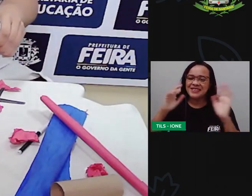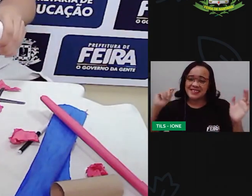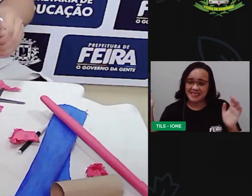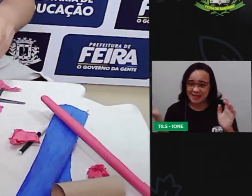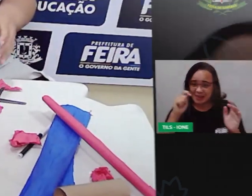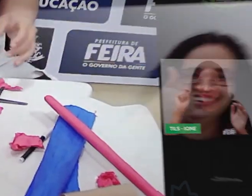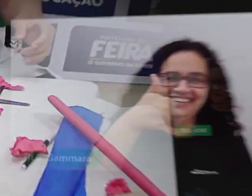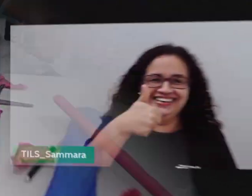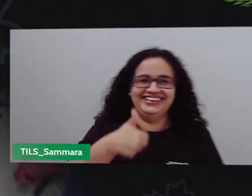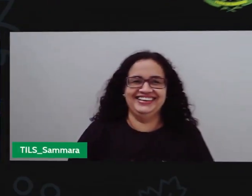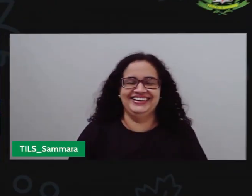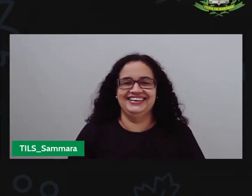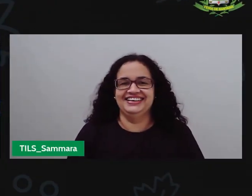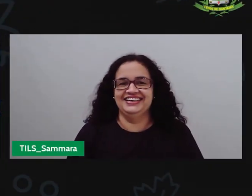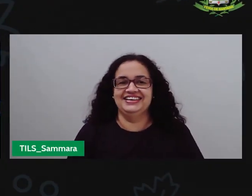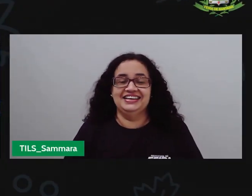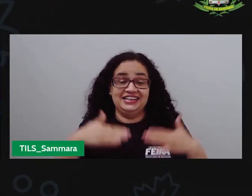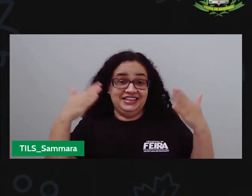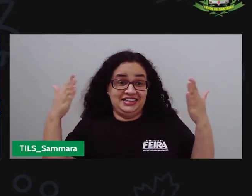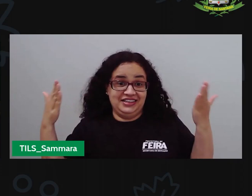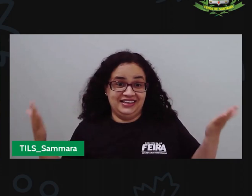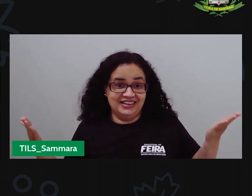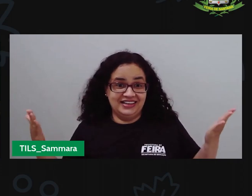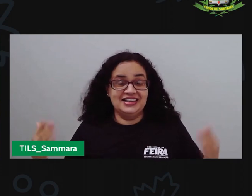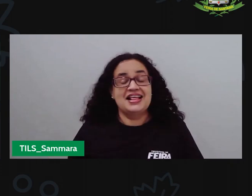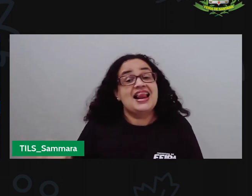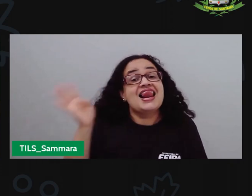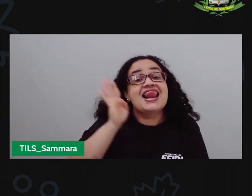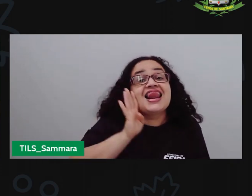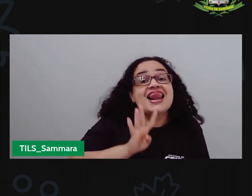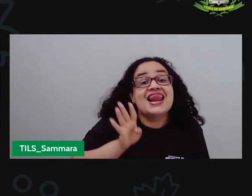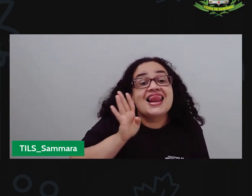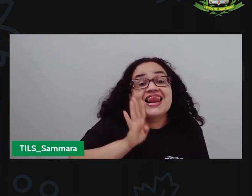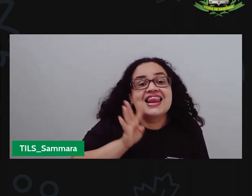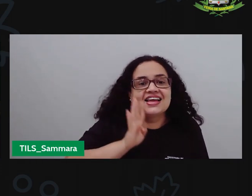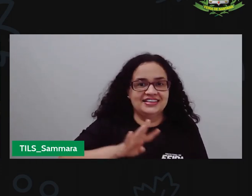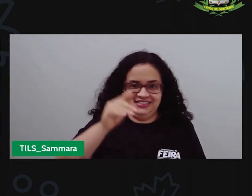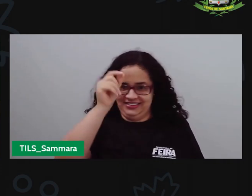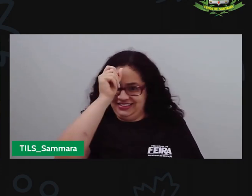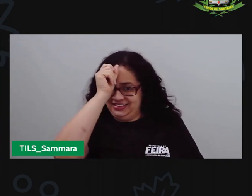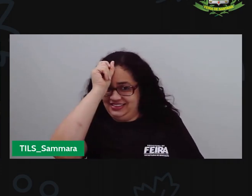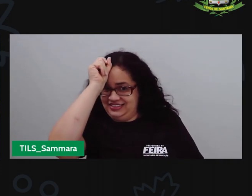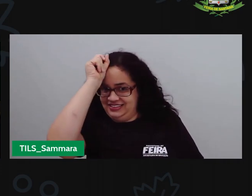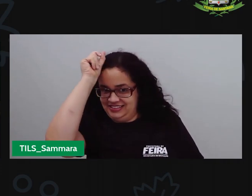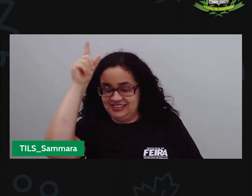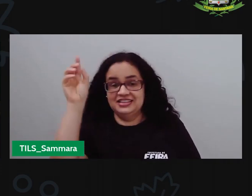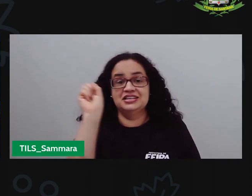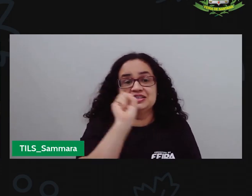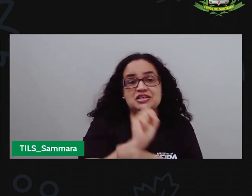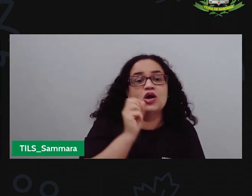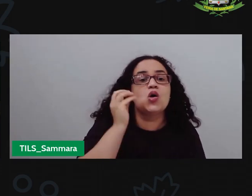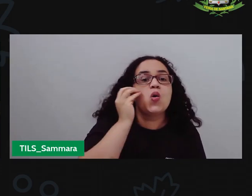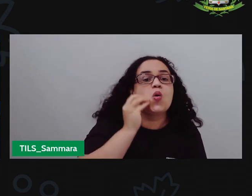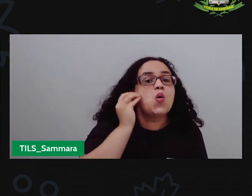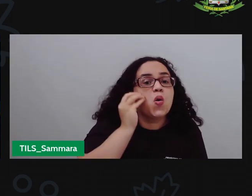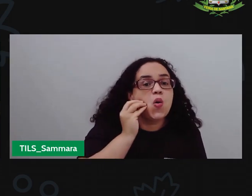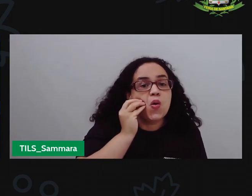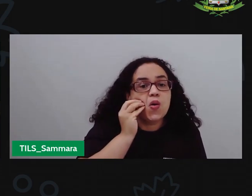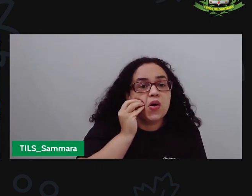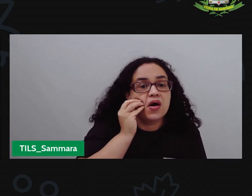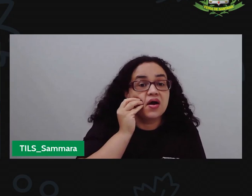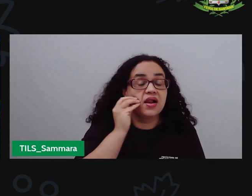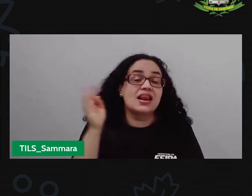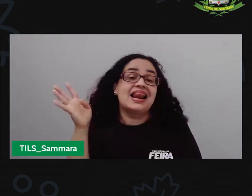mesa agora e aí gente que bacana essa ideia não é muito pra fazer eu acho que não né?